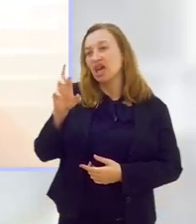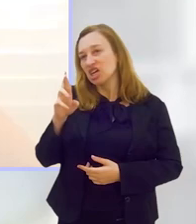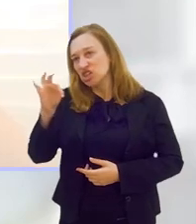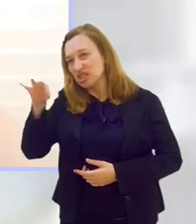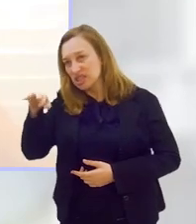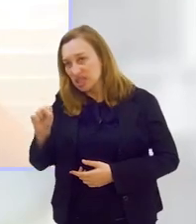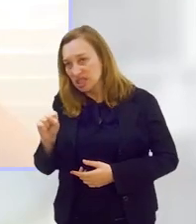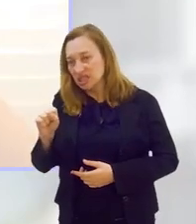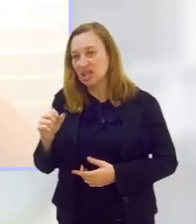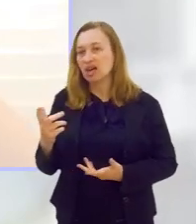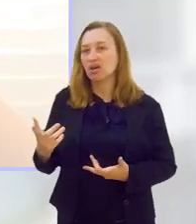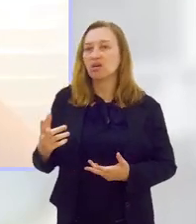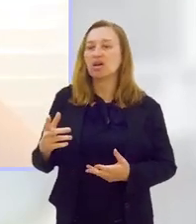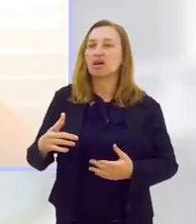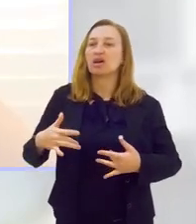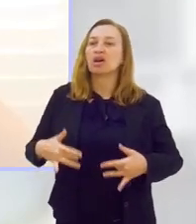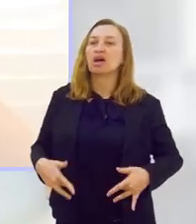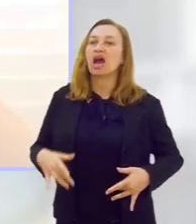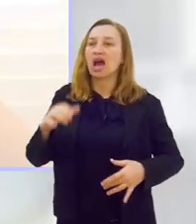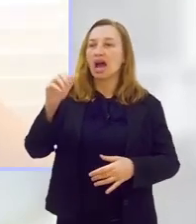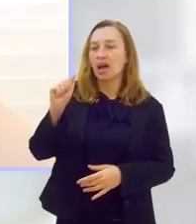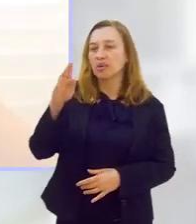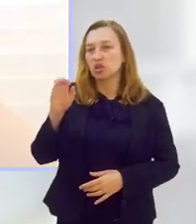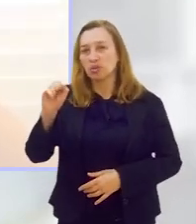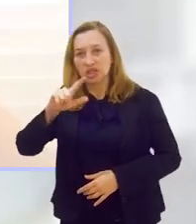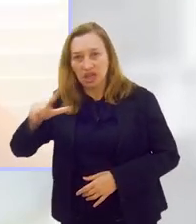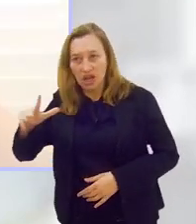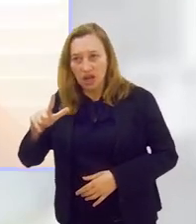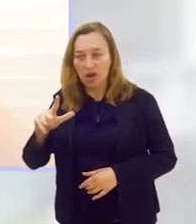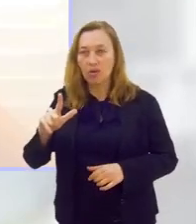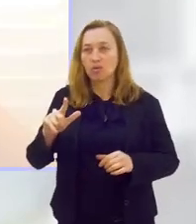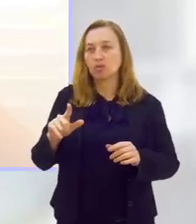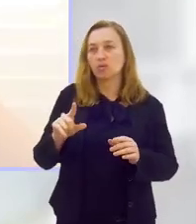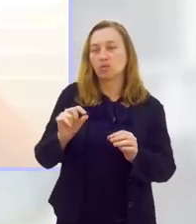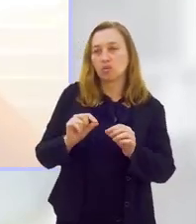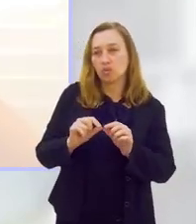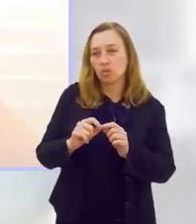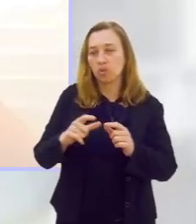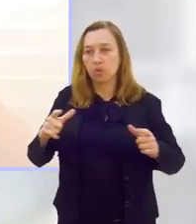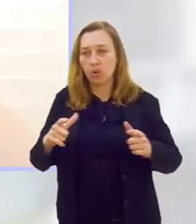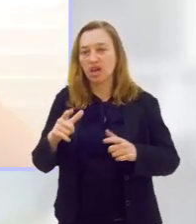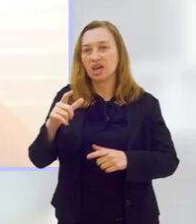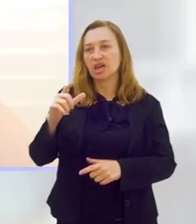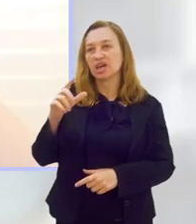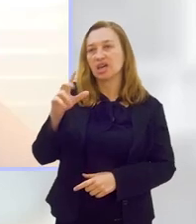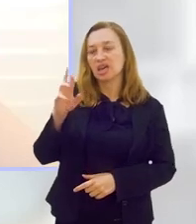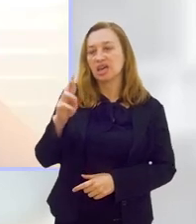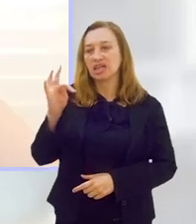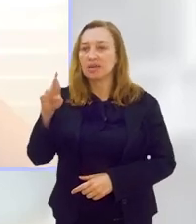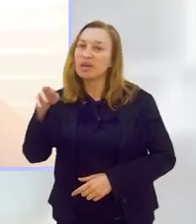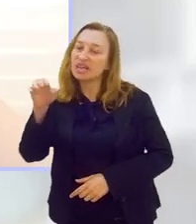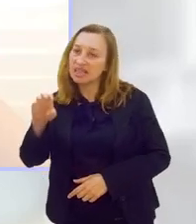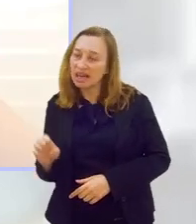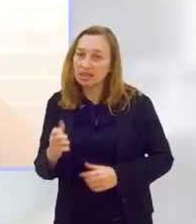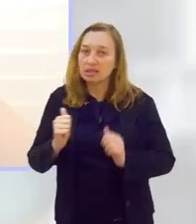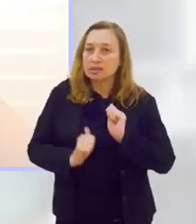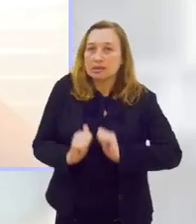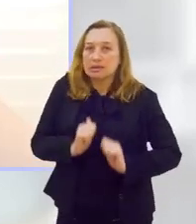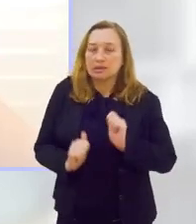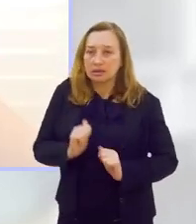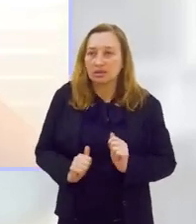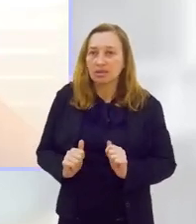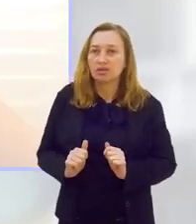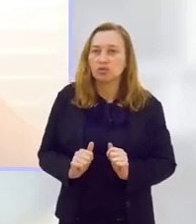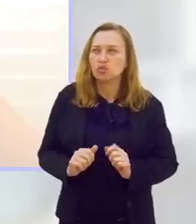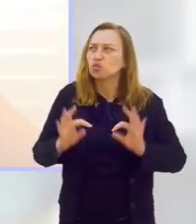insônia, irritabilidade, ansiedade. Isso tudo ocorre, tende a ocorrer na